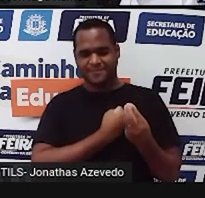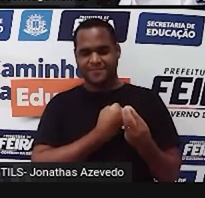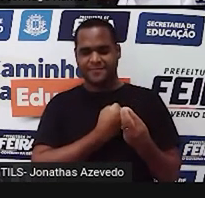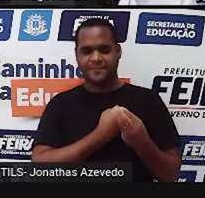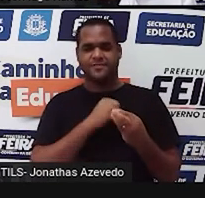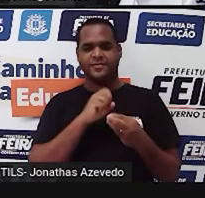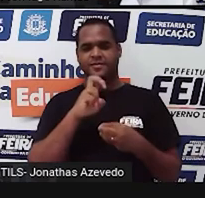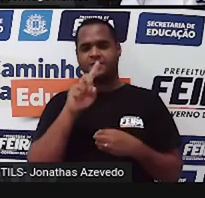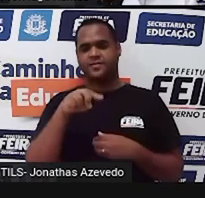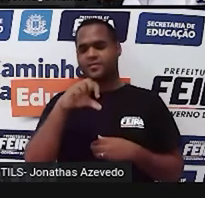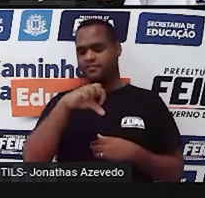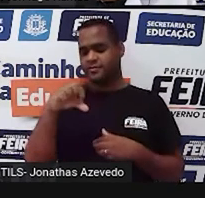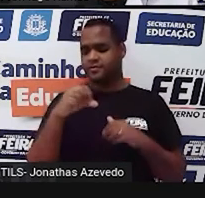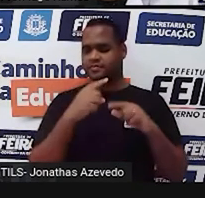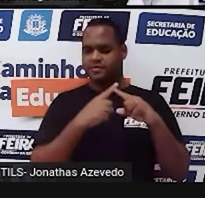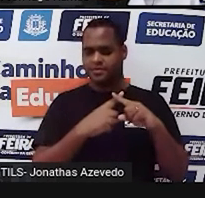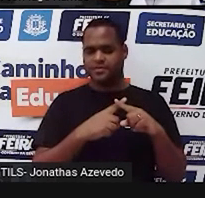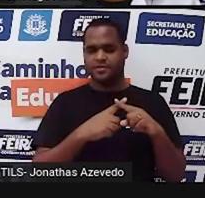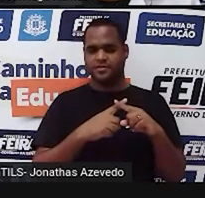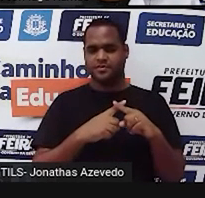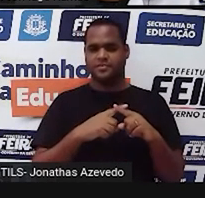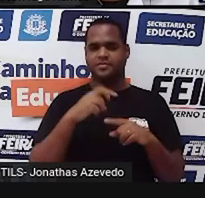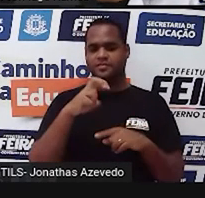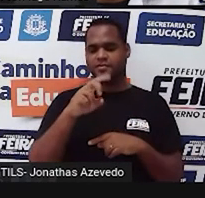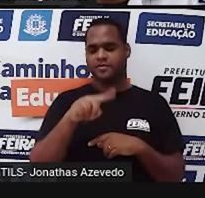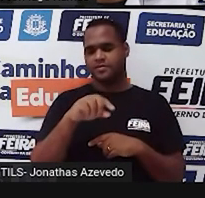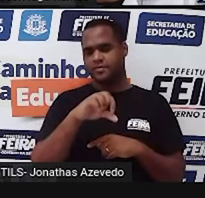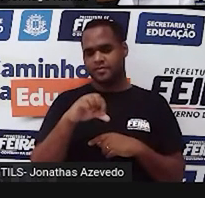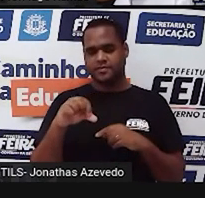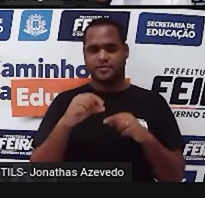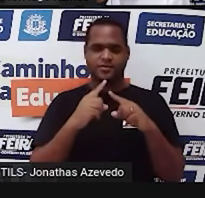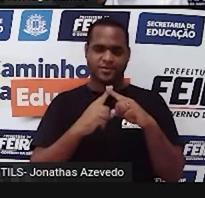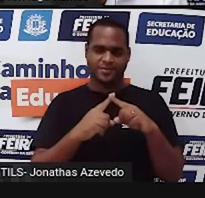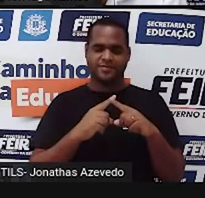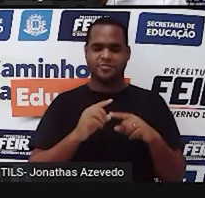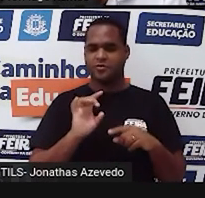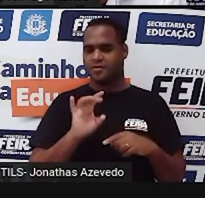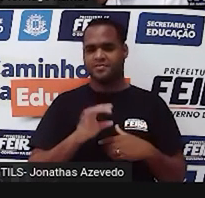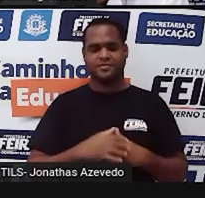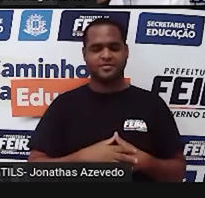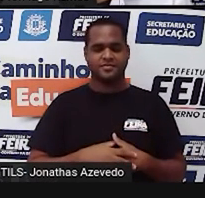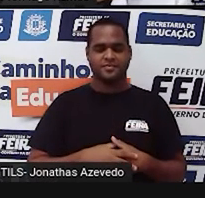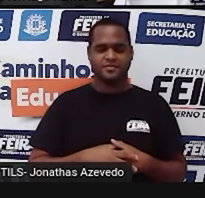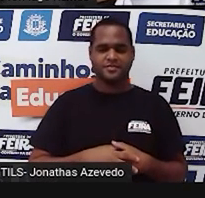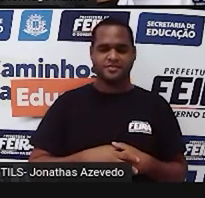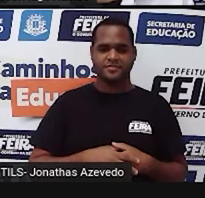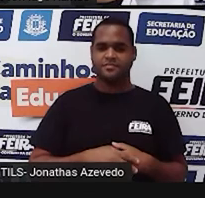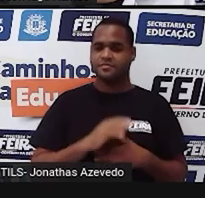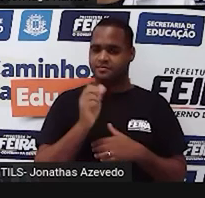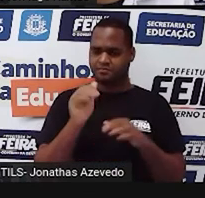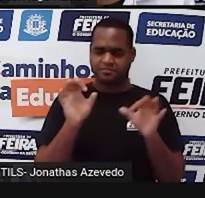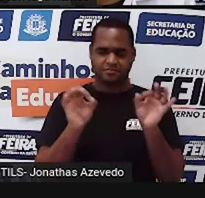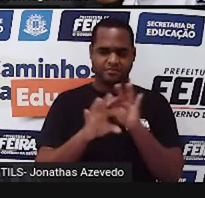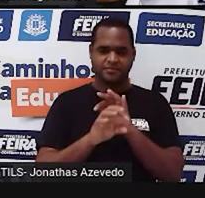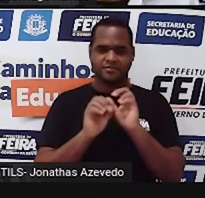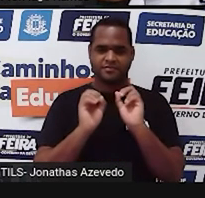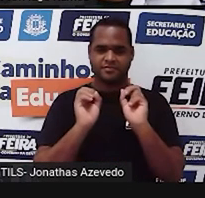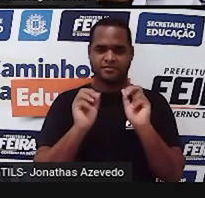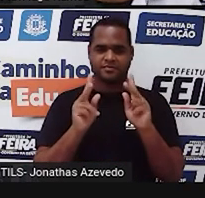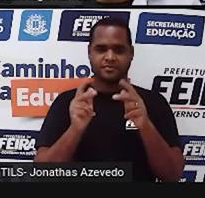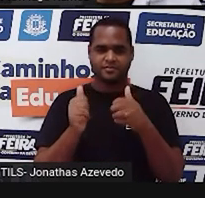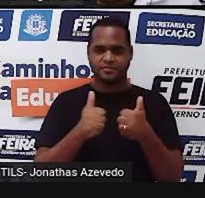vezes X, basta a gente escrever R$5,99 X. Prontinho. Tá?